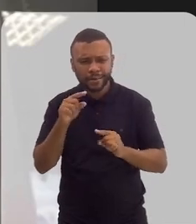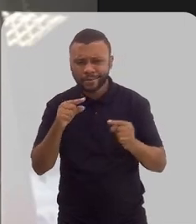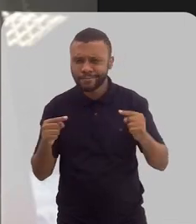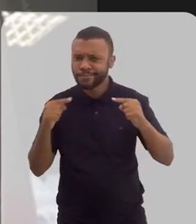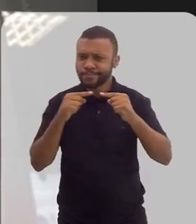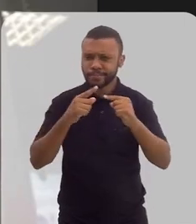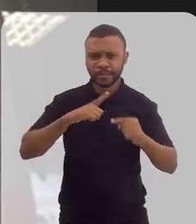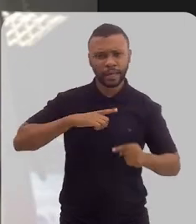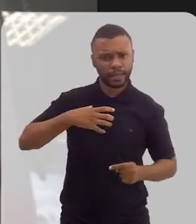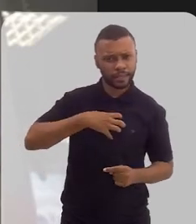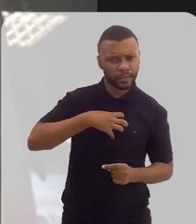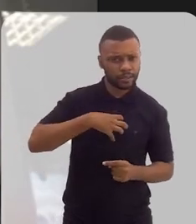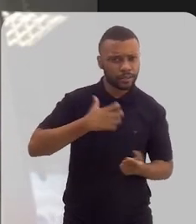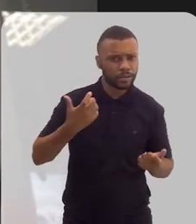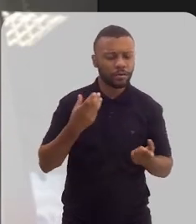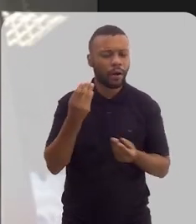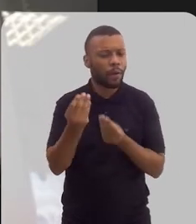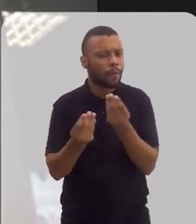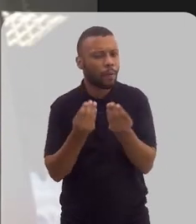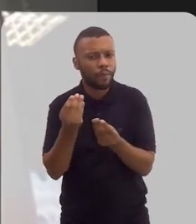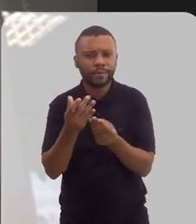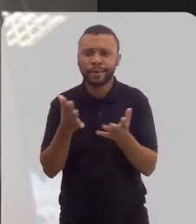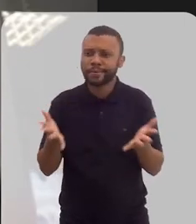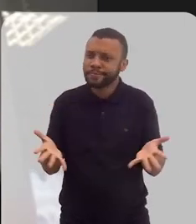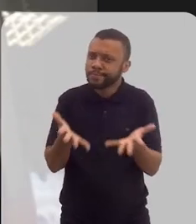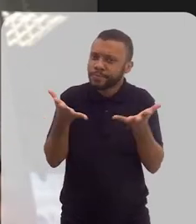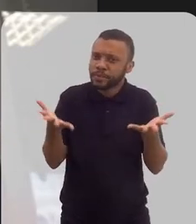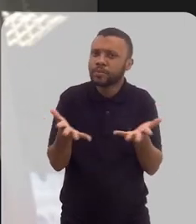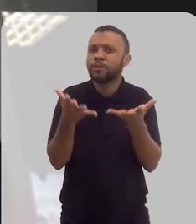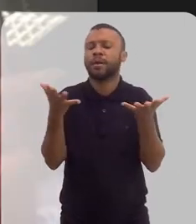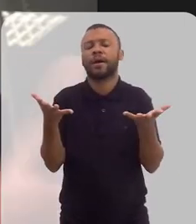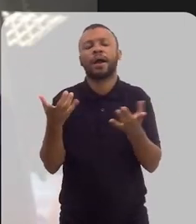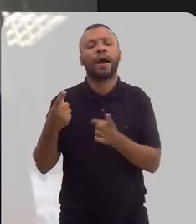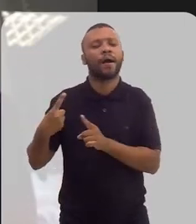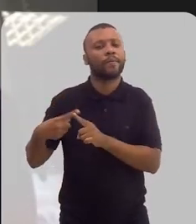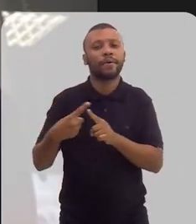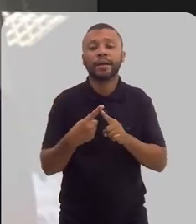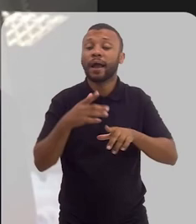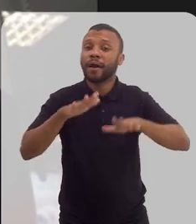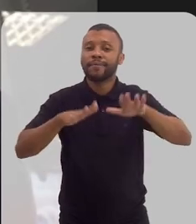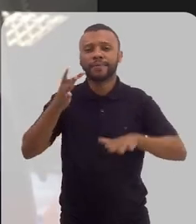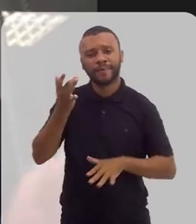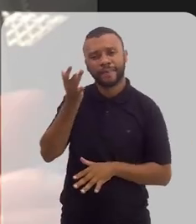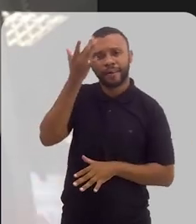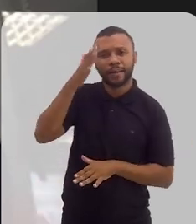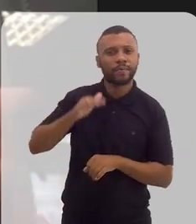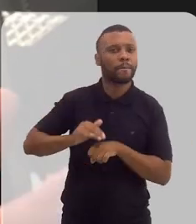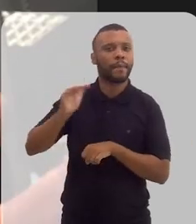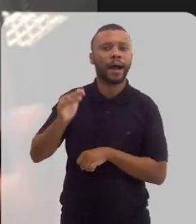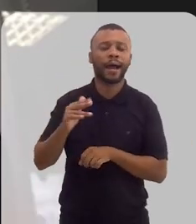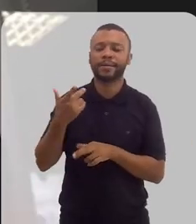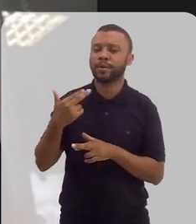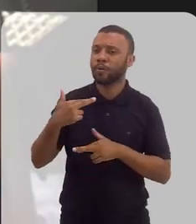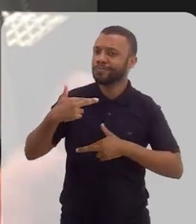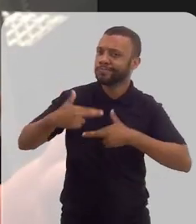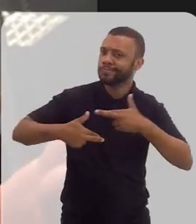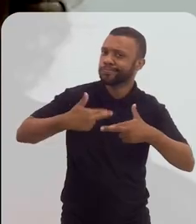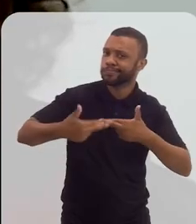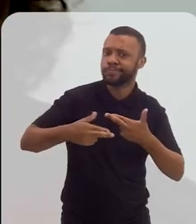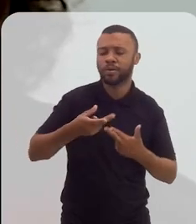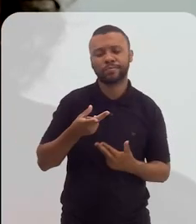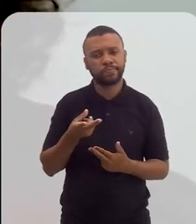faz sentido. Não seria uma maneira de você estimular isso? Porque talvez seja mais fácil, em vez de eu reciclar e